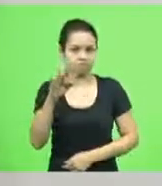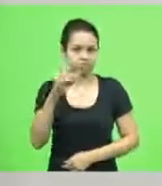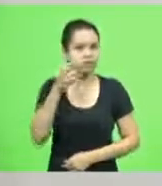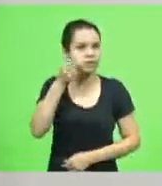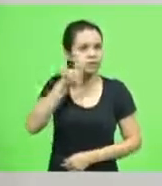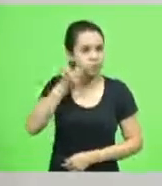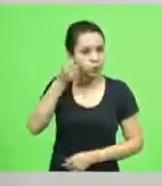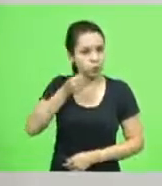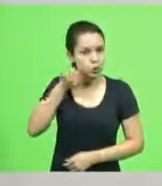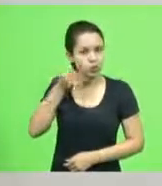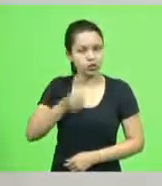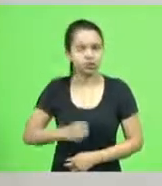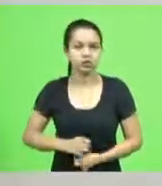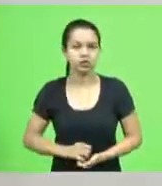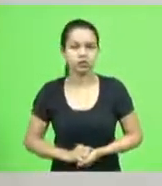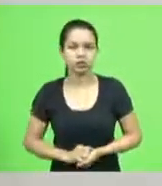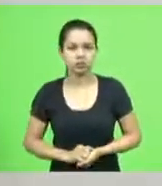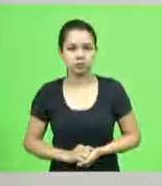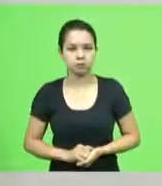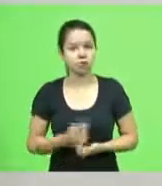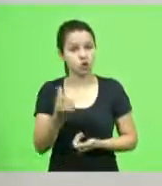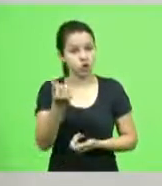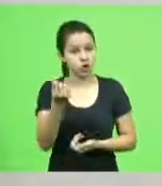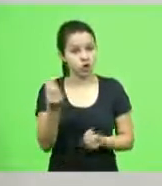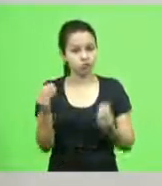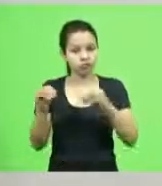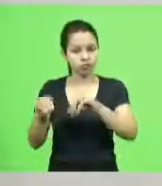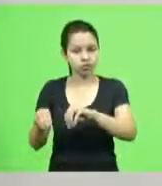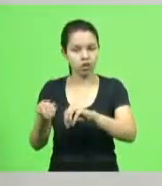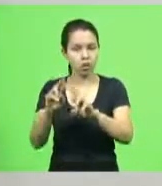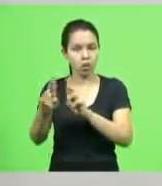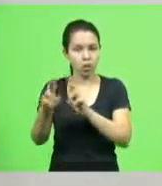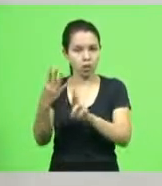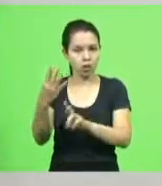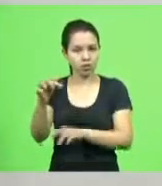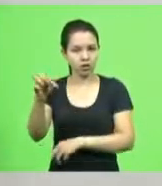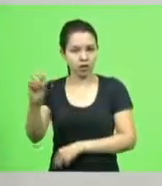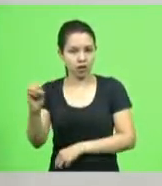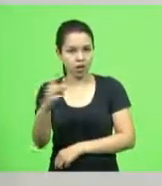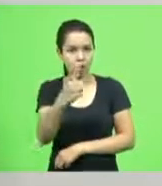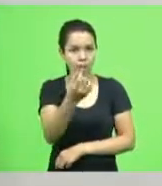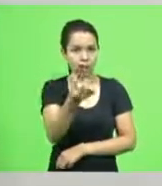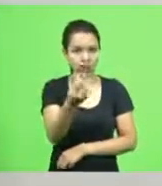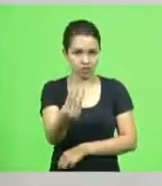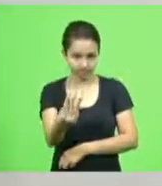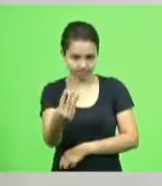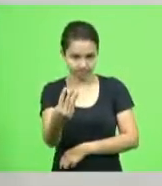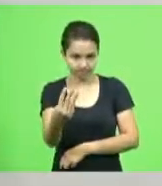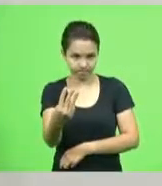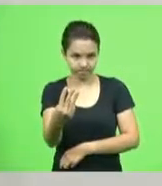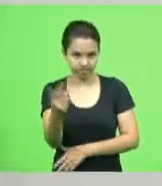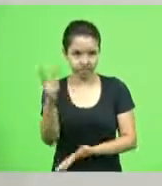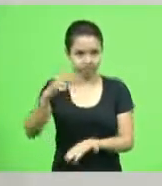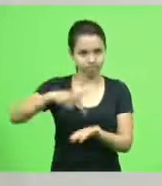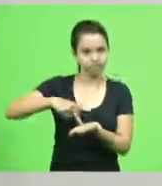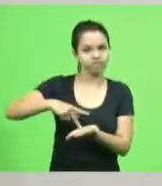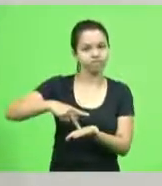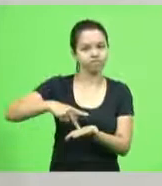para colocar mais dinheiro na 470 e não 163 isso é verdade